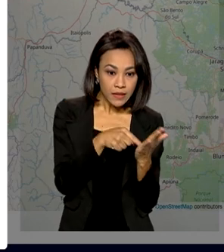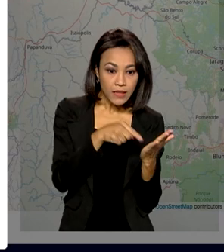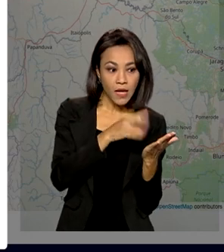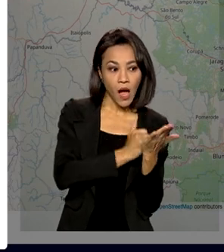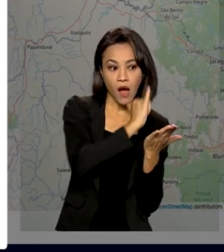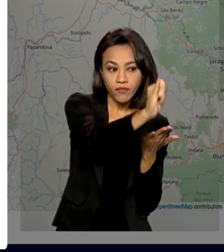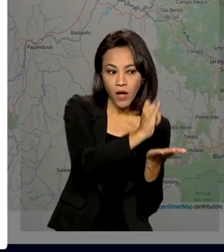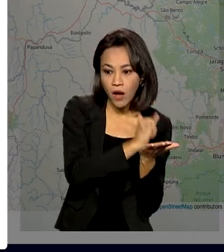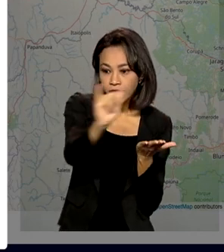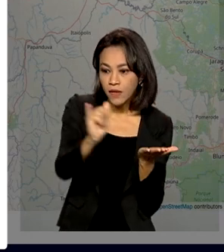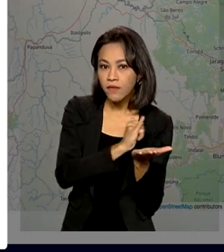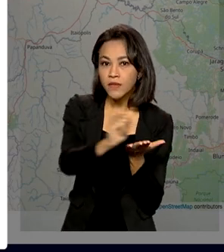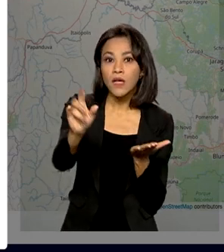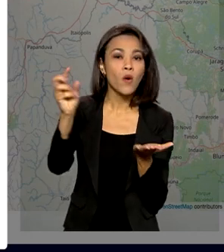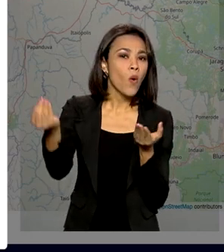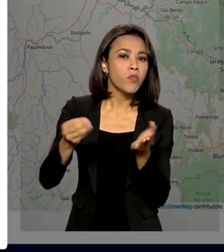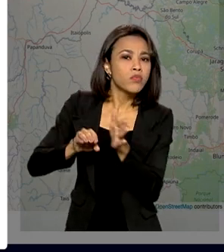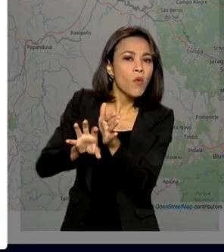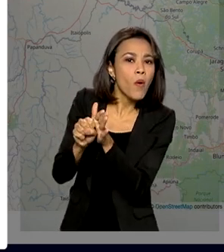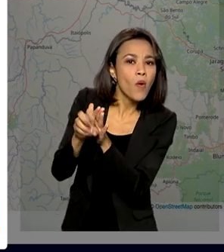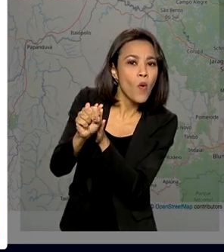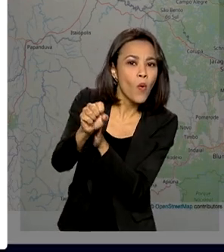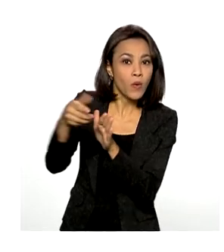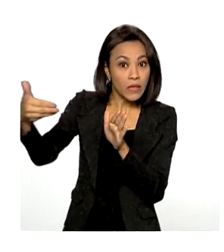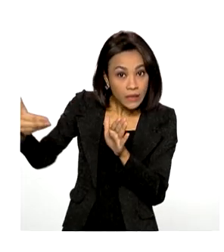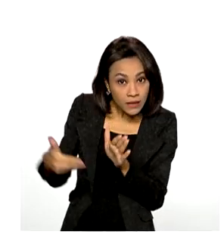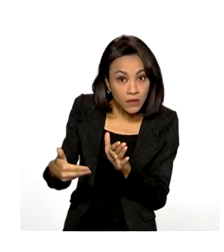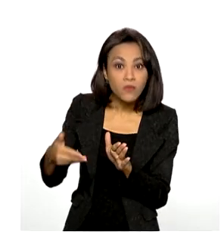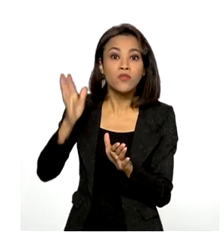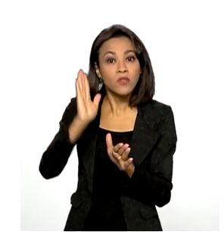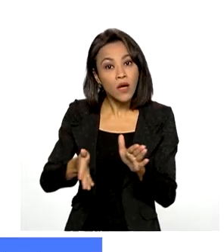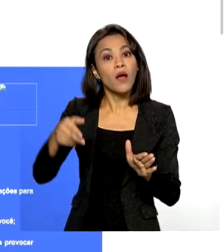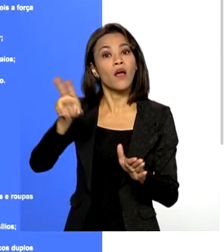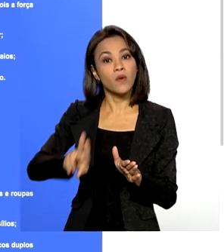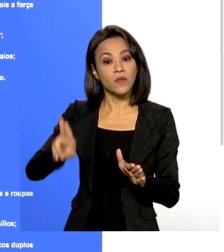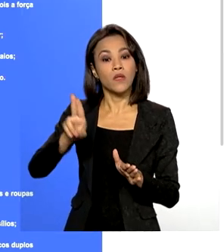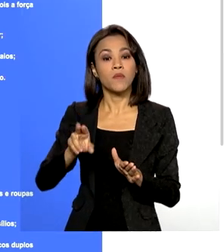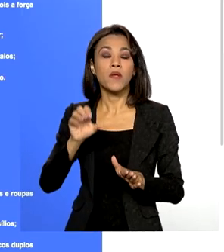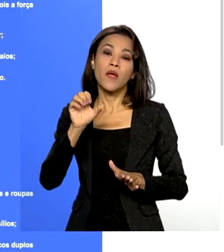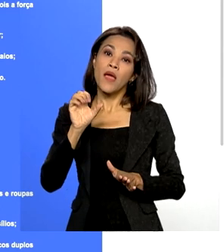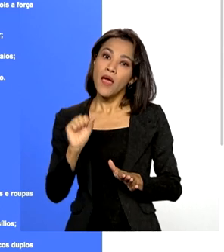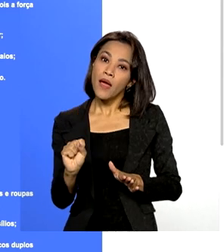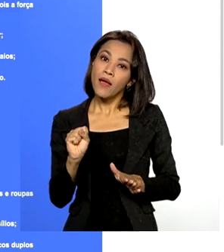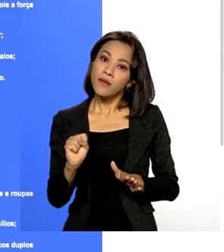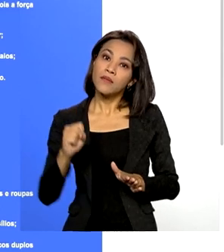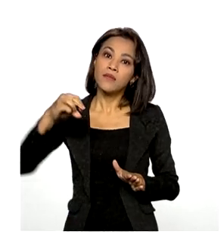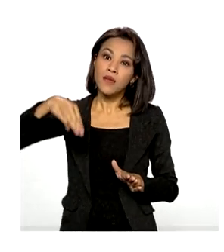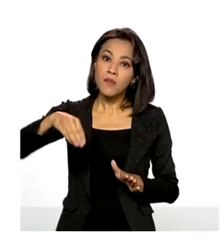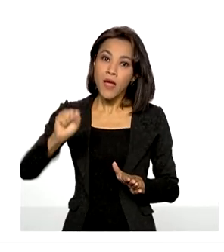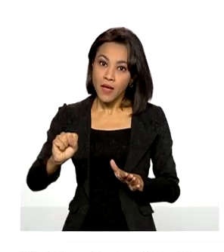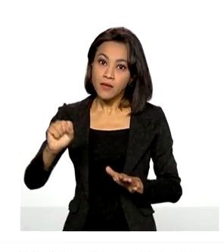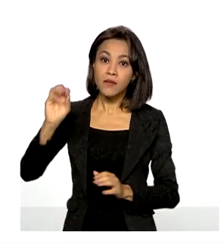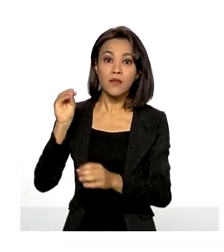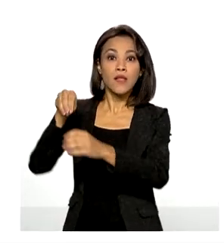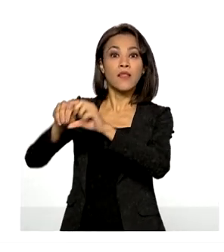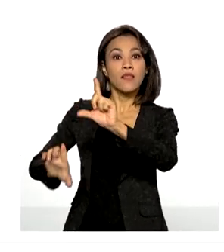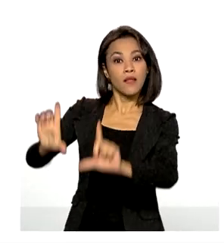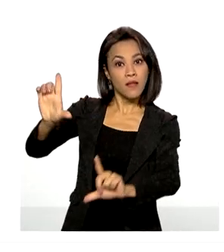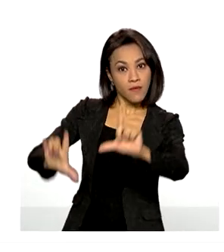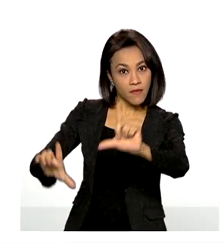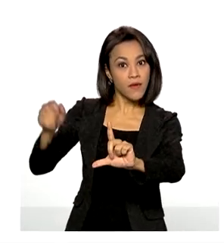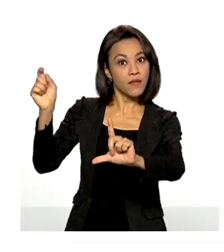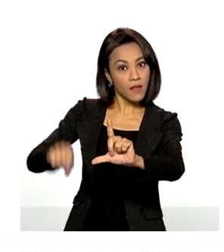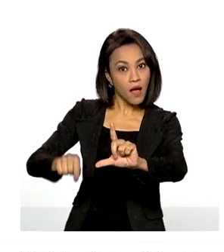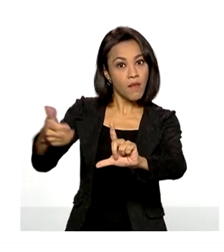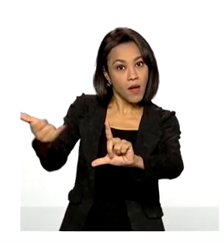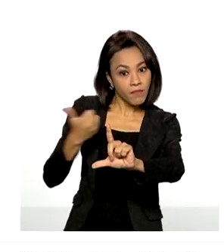alertas pelo Google. Esse esquema já funciona atualmente por meio de SMS e TV por assinatura. Aí, o internauta